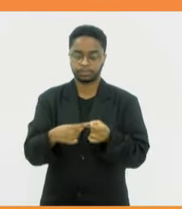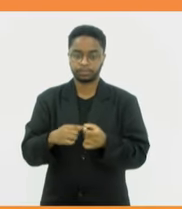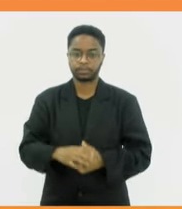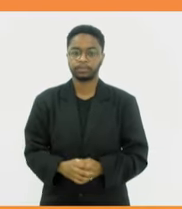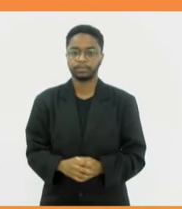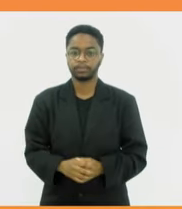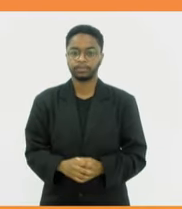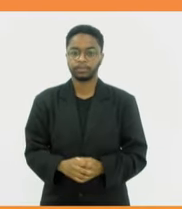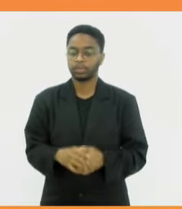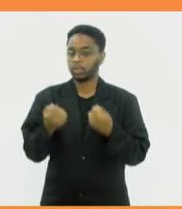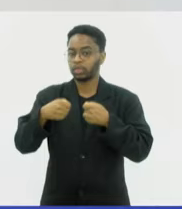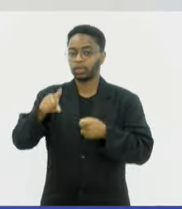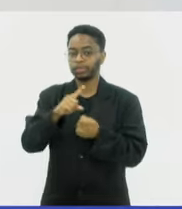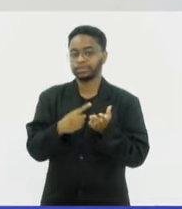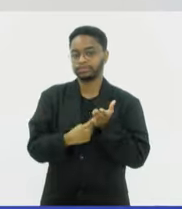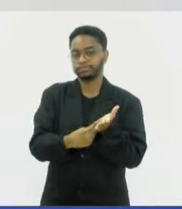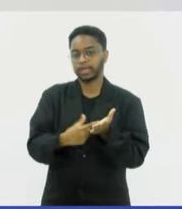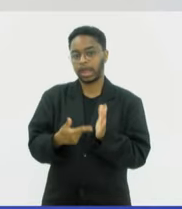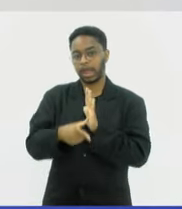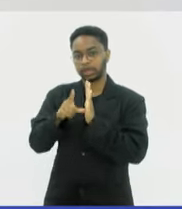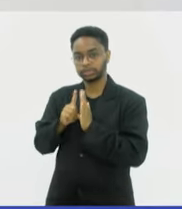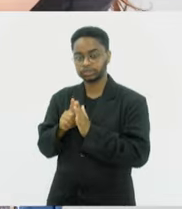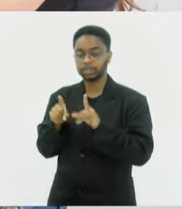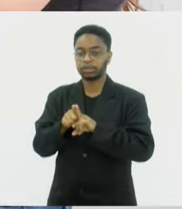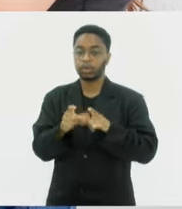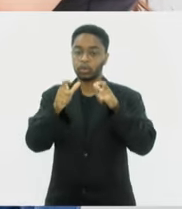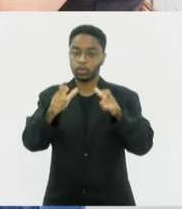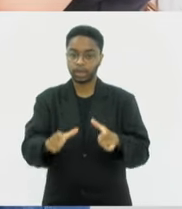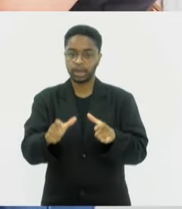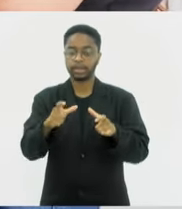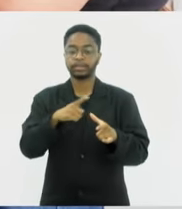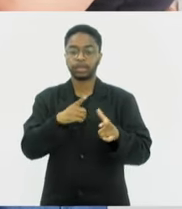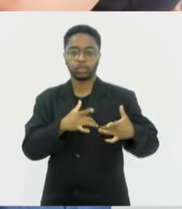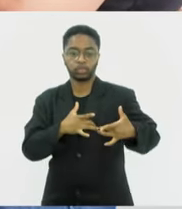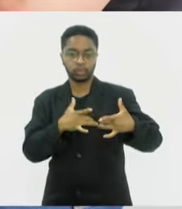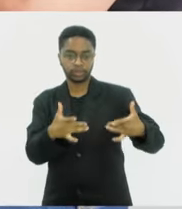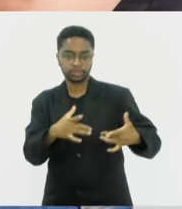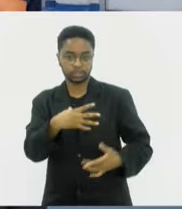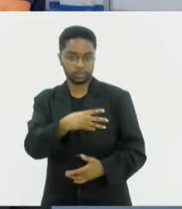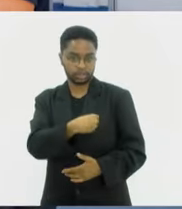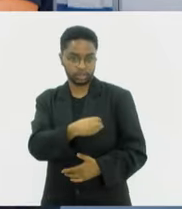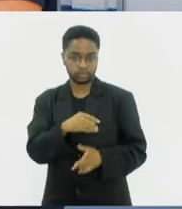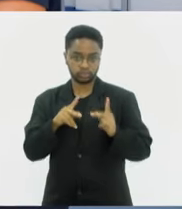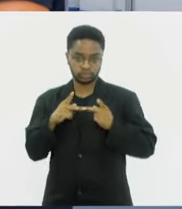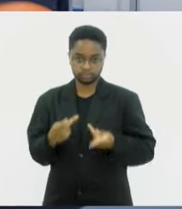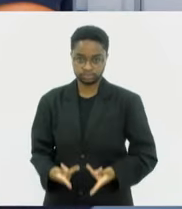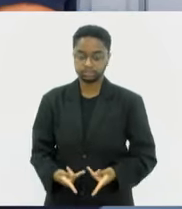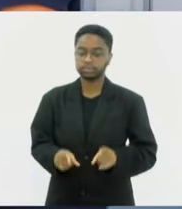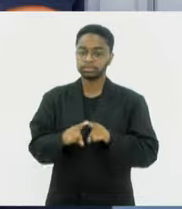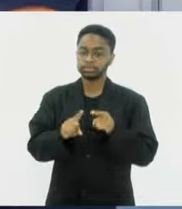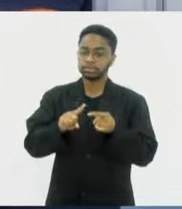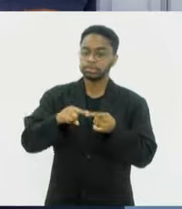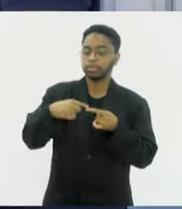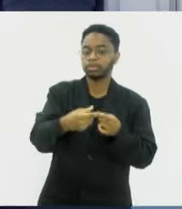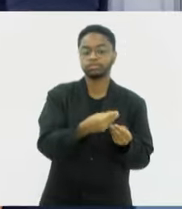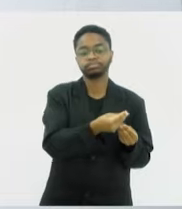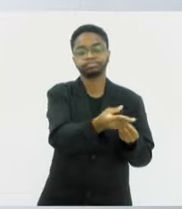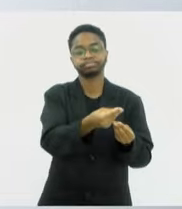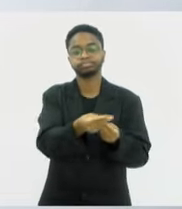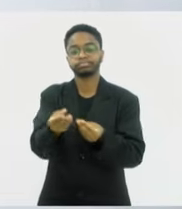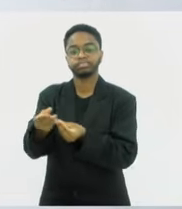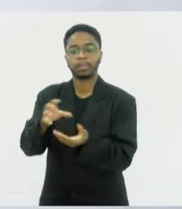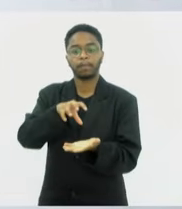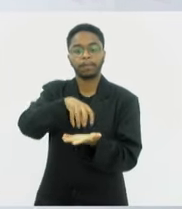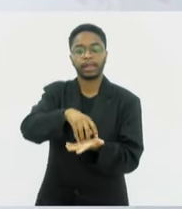necessário agendamento prévio. Esses mesmos espaços também recebem doação de leite humano, que é distribuído para os bancos de leite das